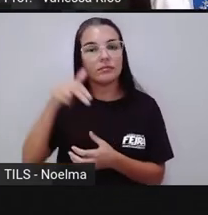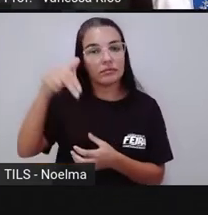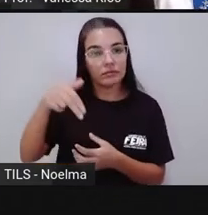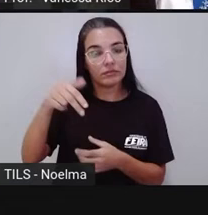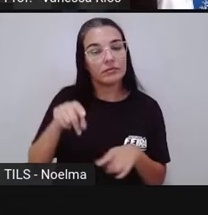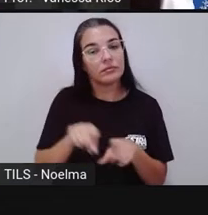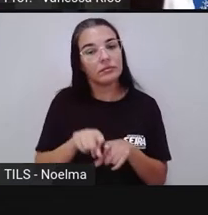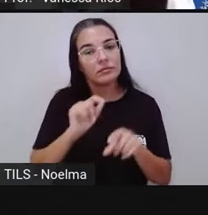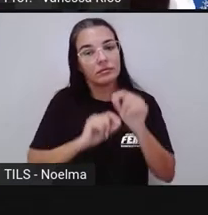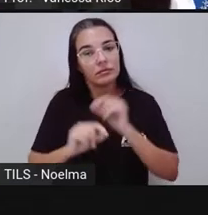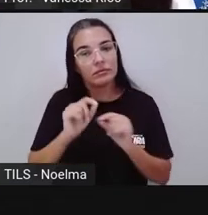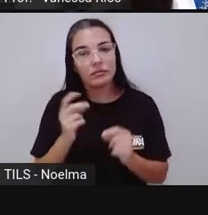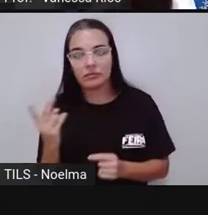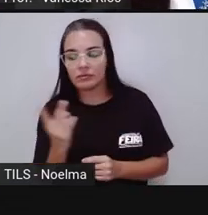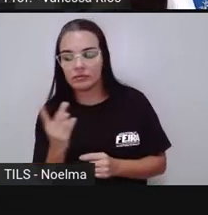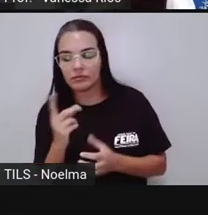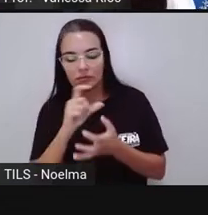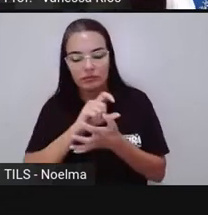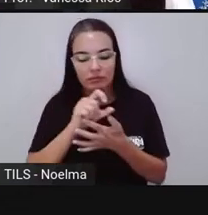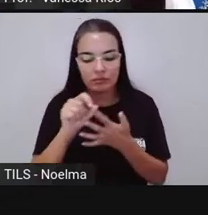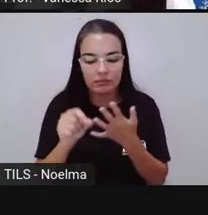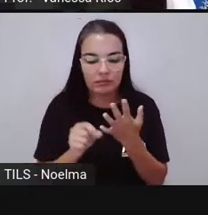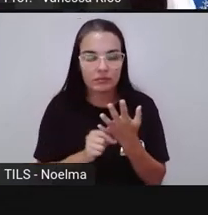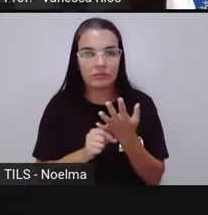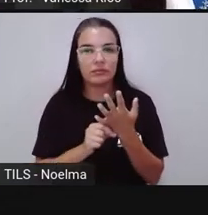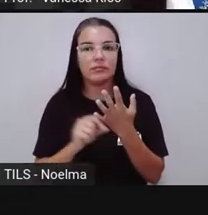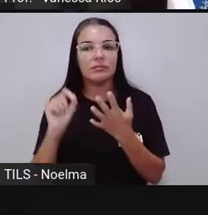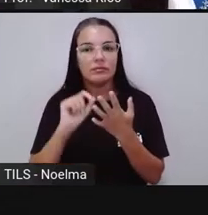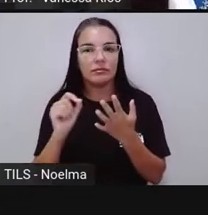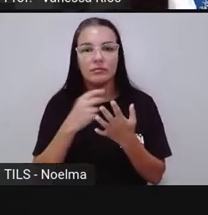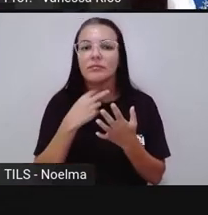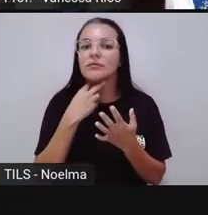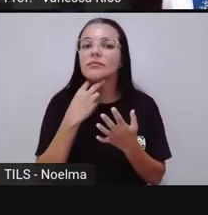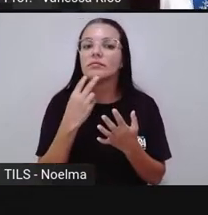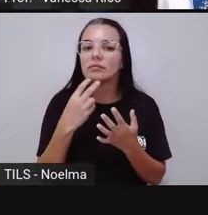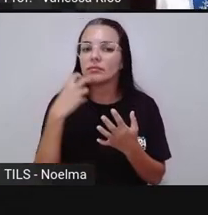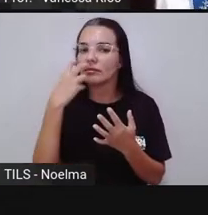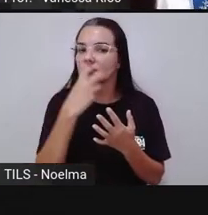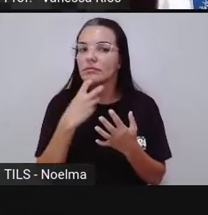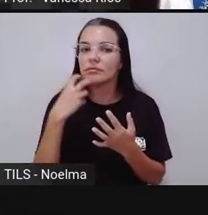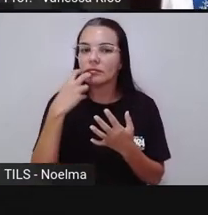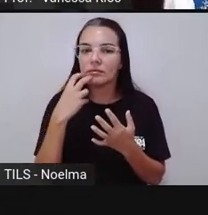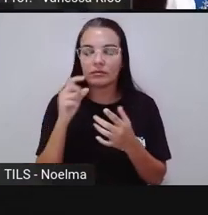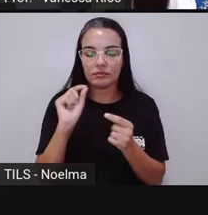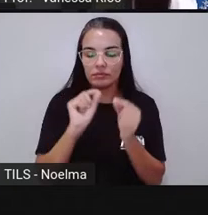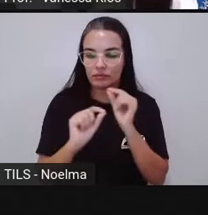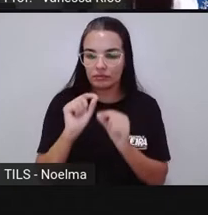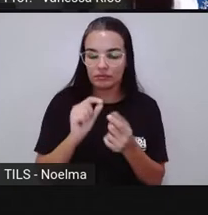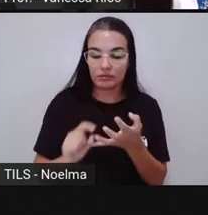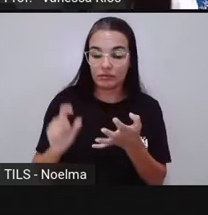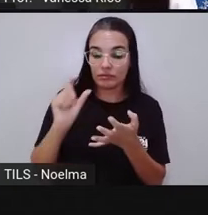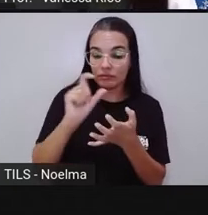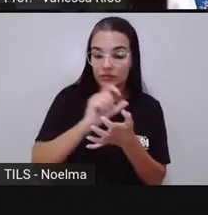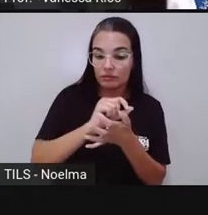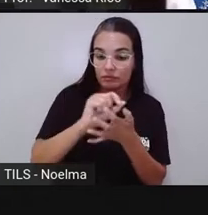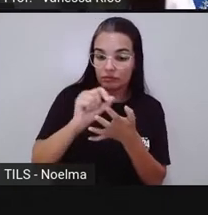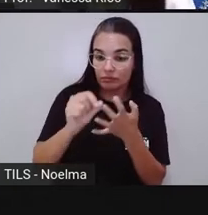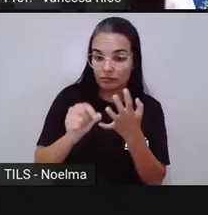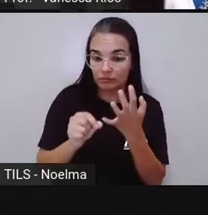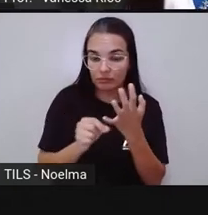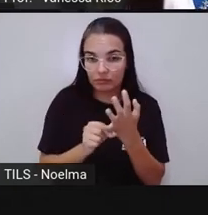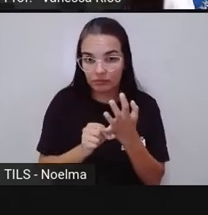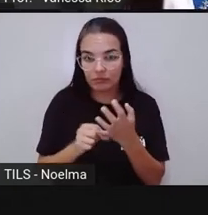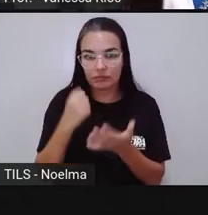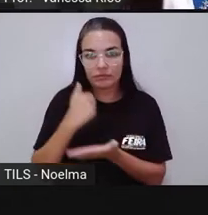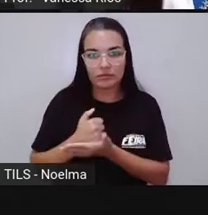seguido ou NÃO de S. Esse ditongo aí formado por uma vogal e semivogal na mesma sílaba,